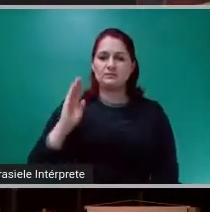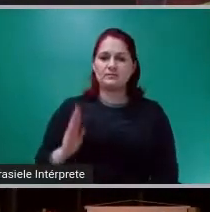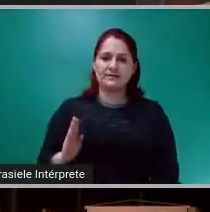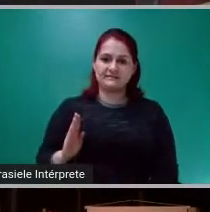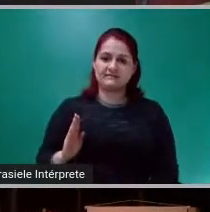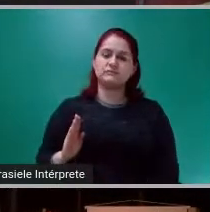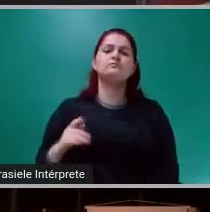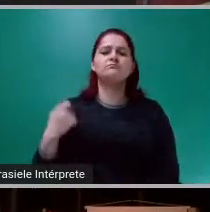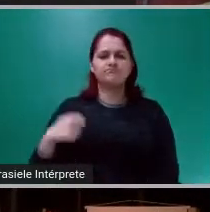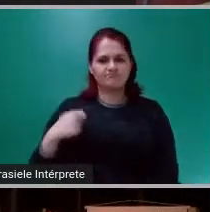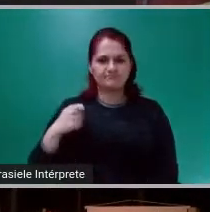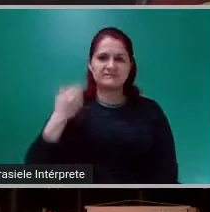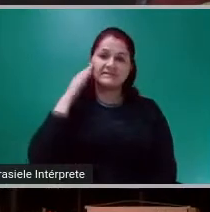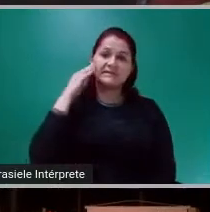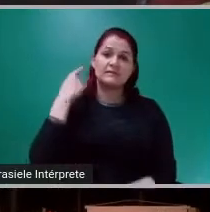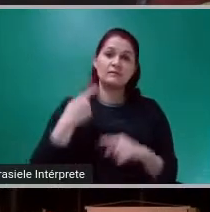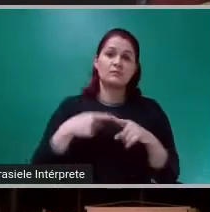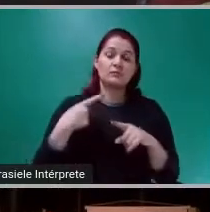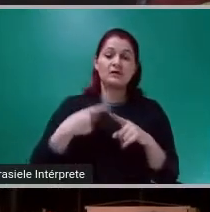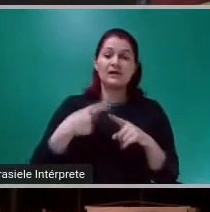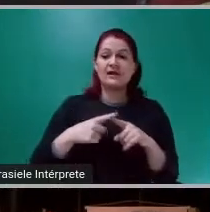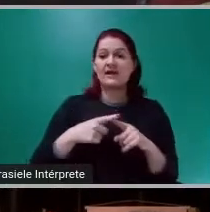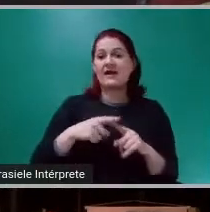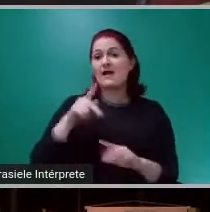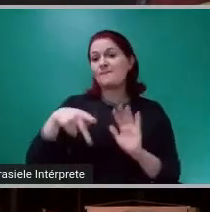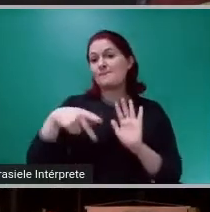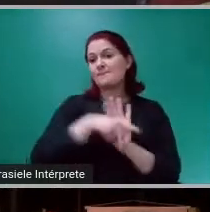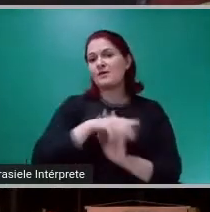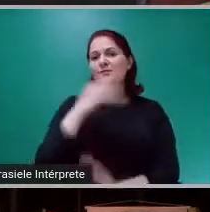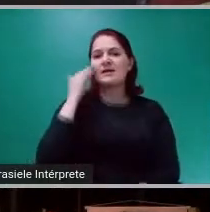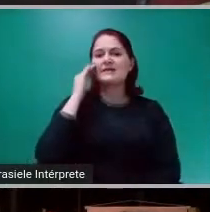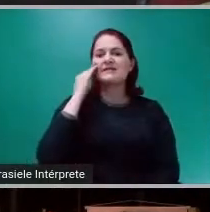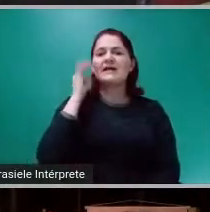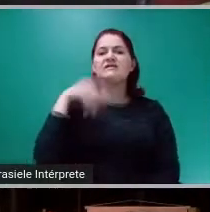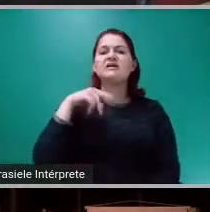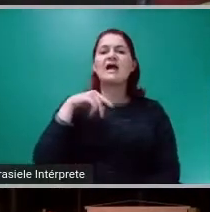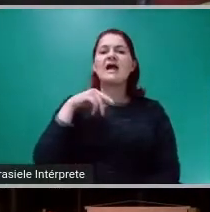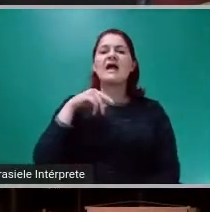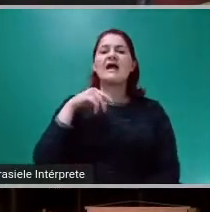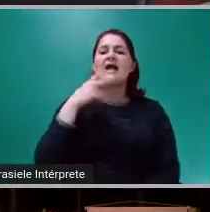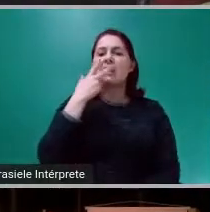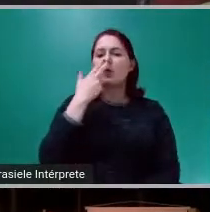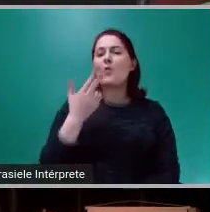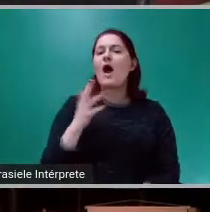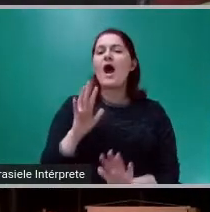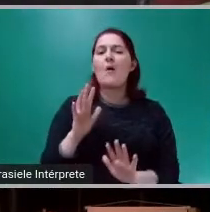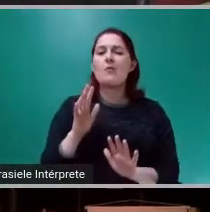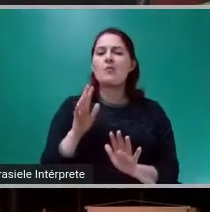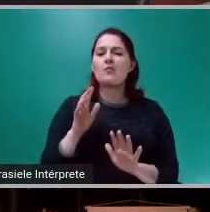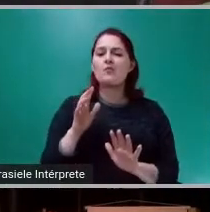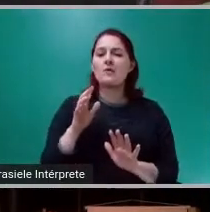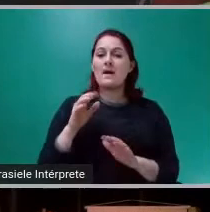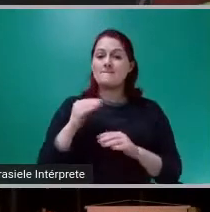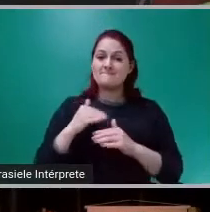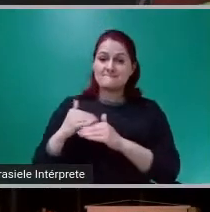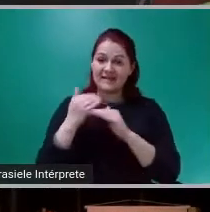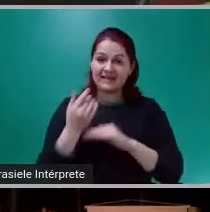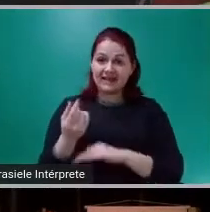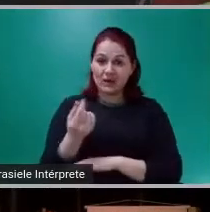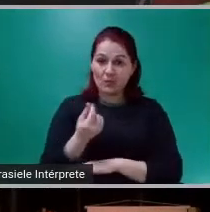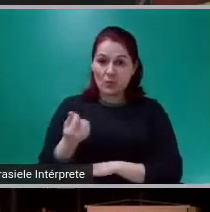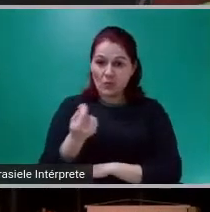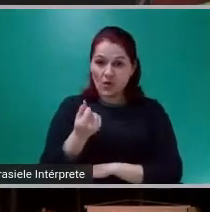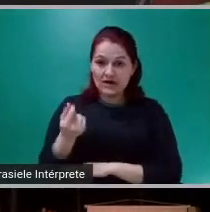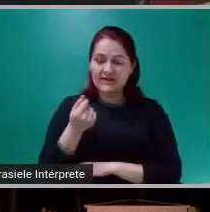monetário que vai funcionar como uma espécie de amálgama uma espécie de cola